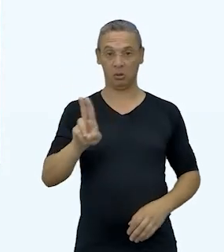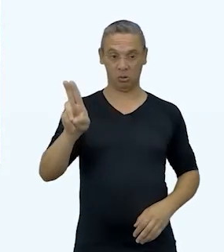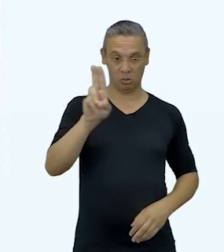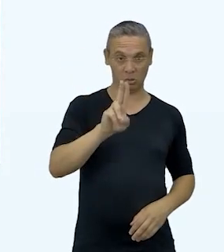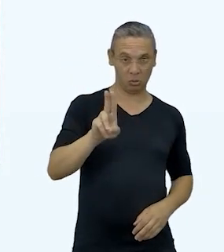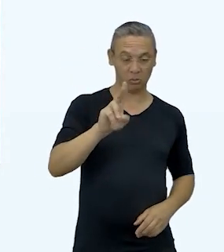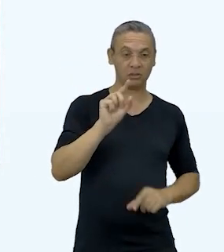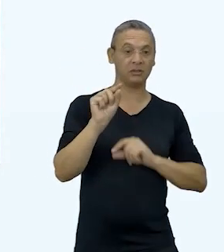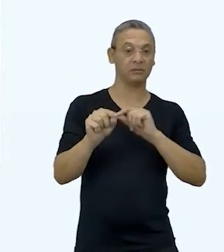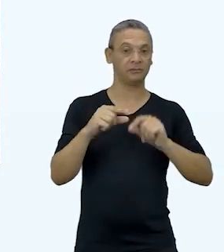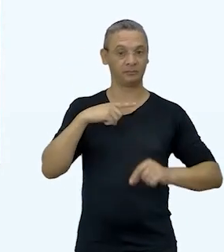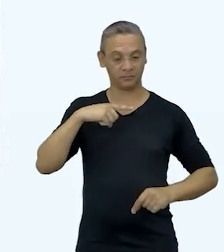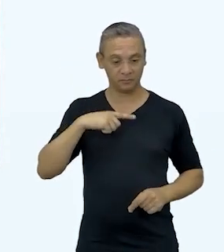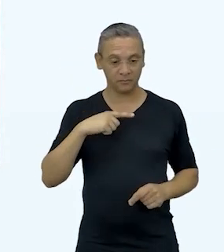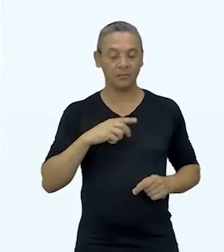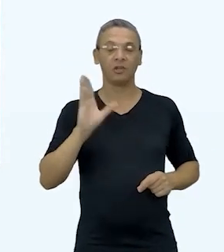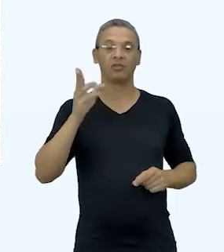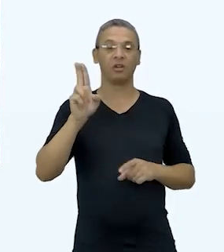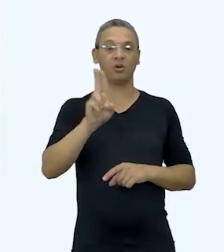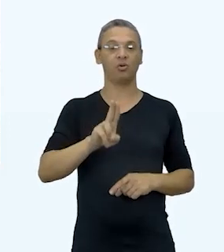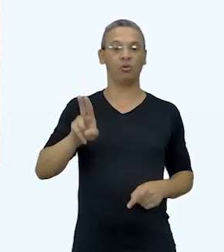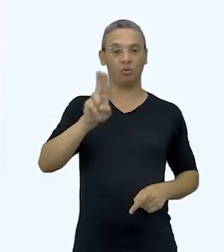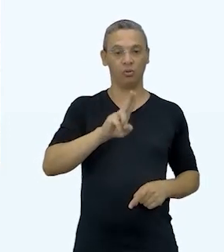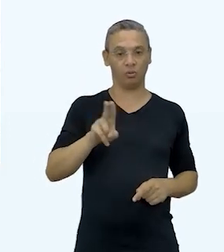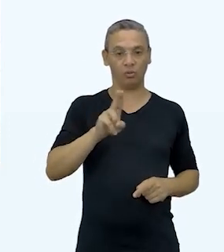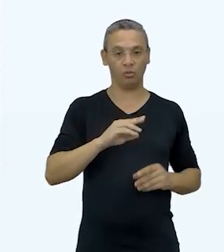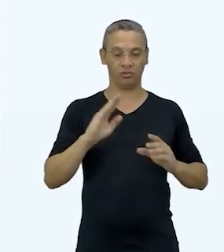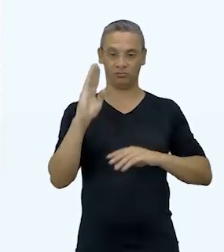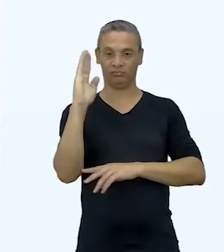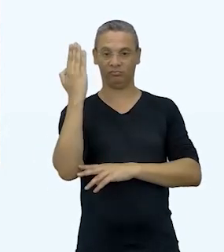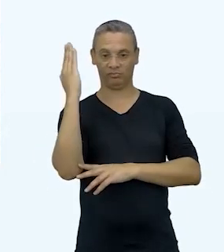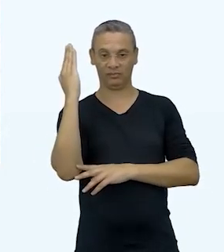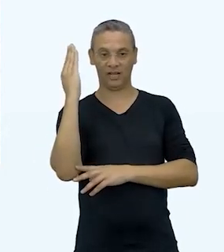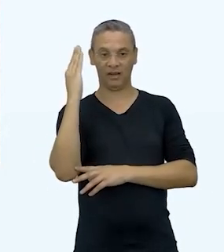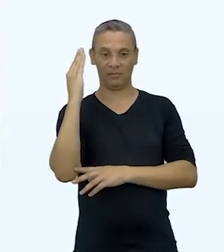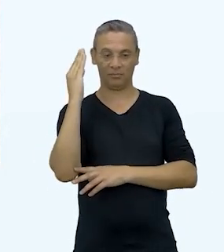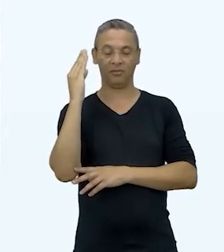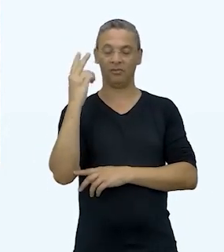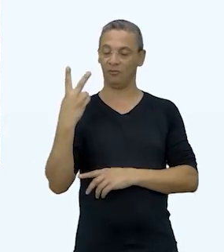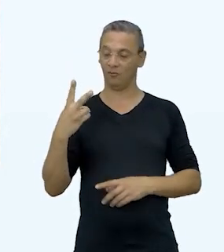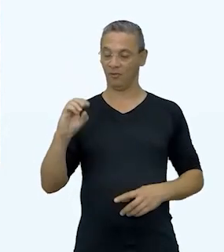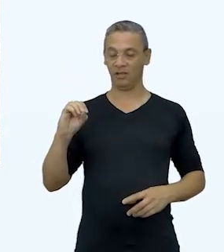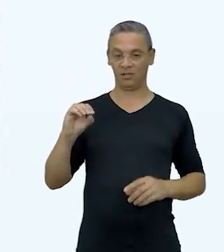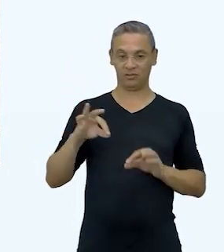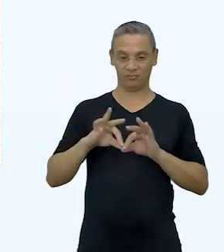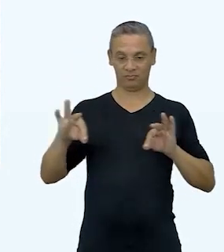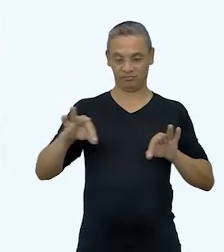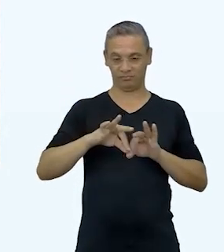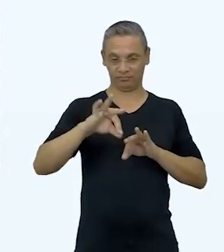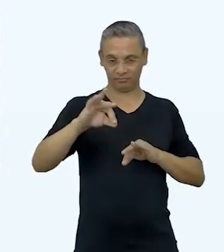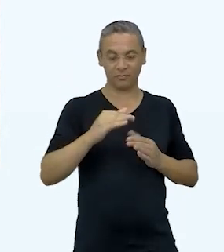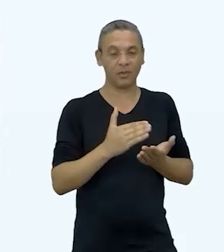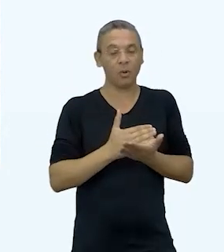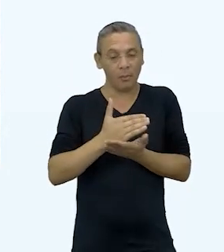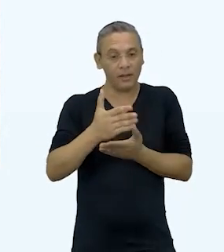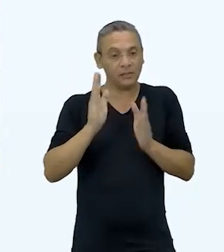os baldrame, eu já usei uma tábua de 20, eu vou refilar essa tábua, já comecei a refilar, e vou fazer as